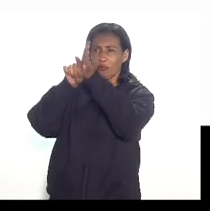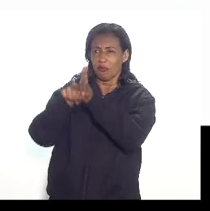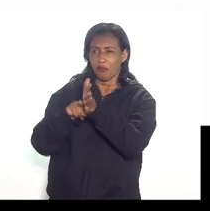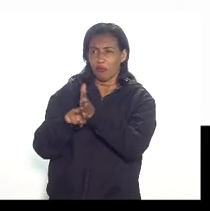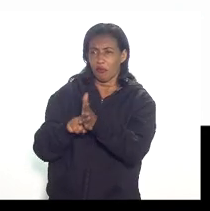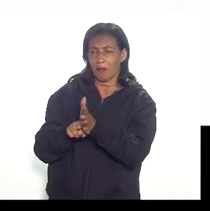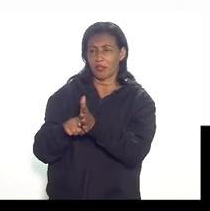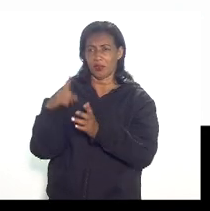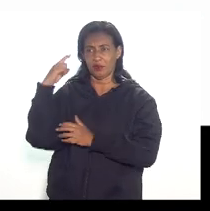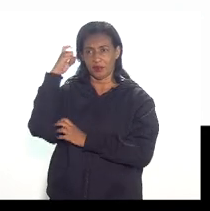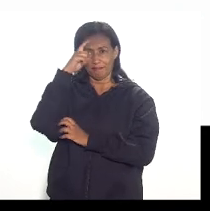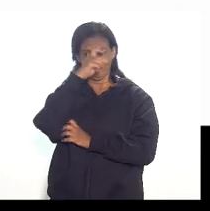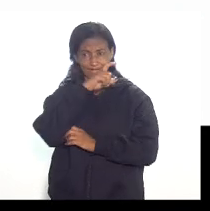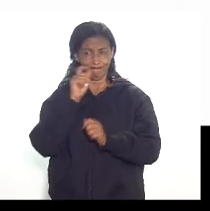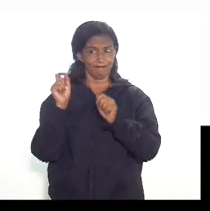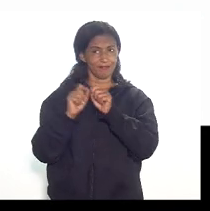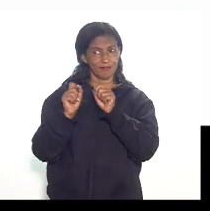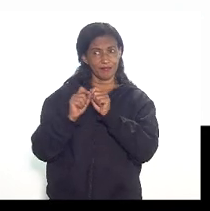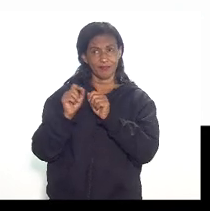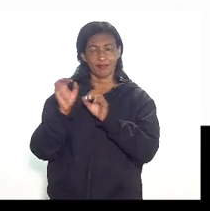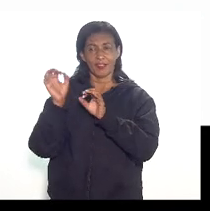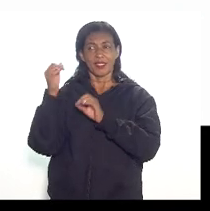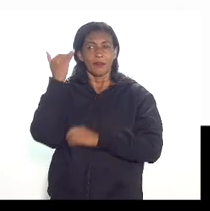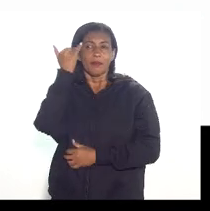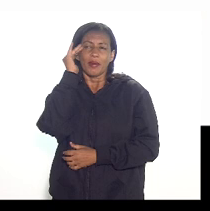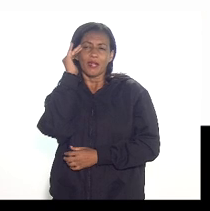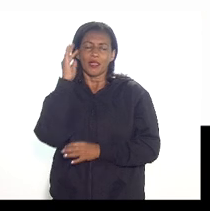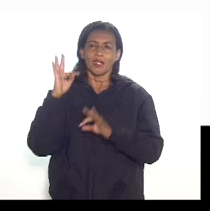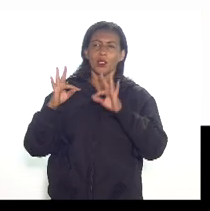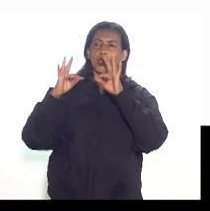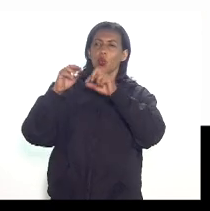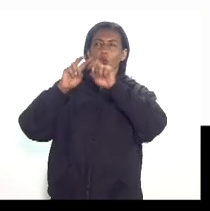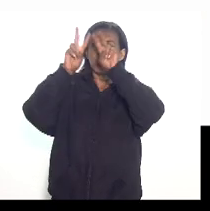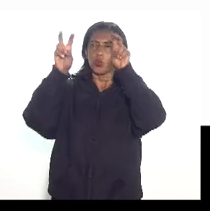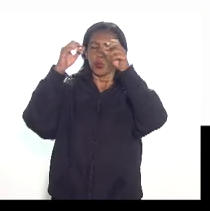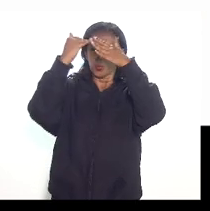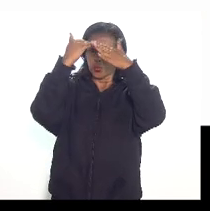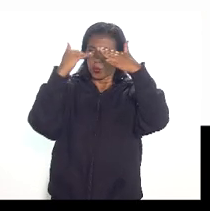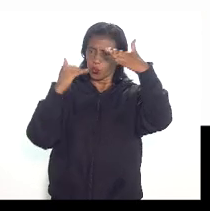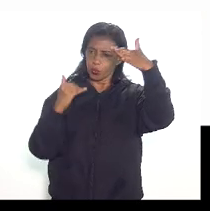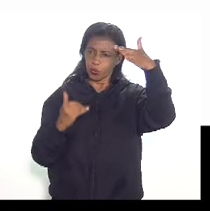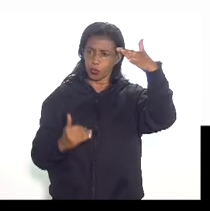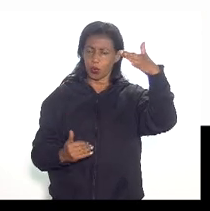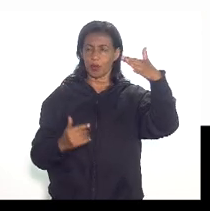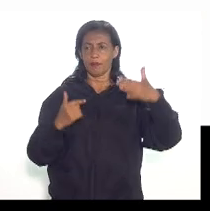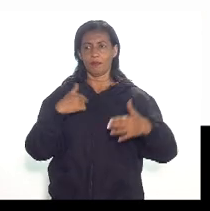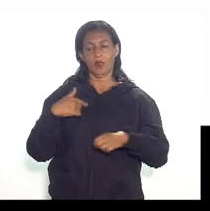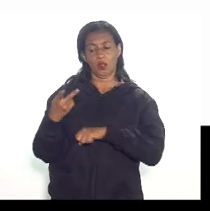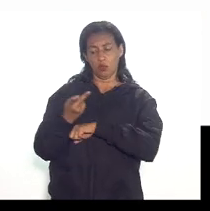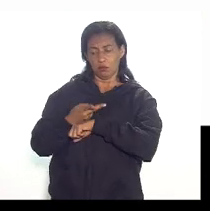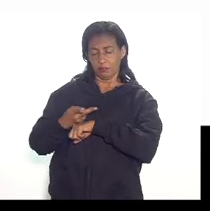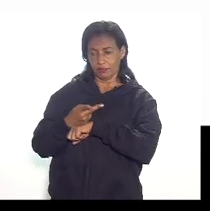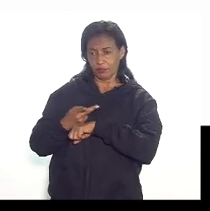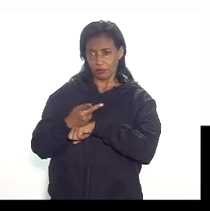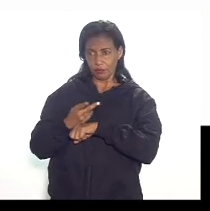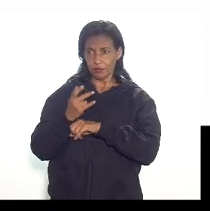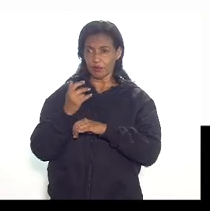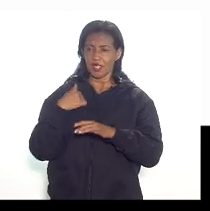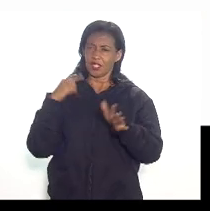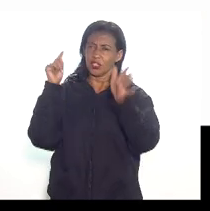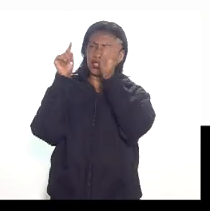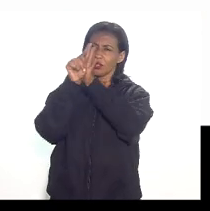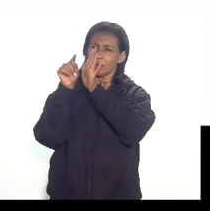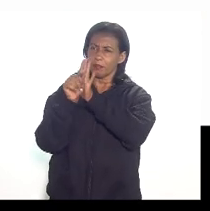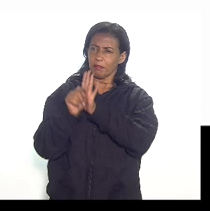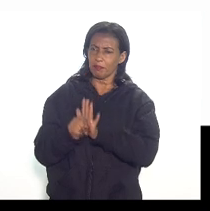muito complicada de se fazer para entender todo esse assunto eu procurei encaminhar essas perguntas de forma